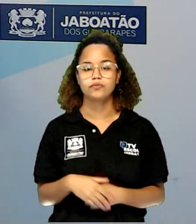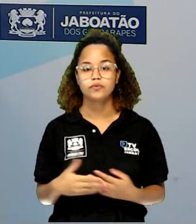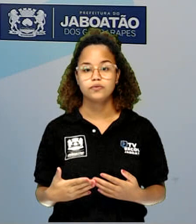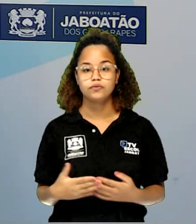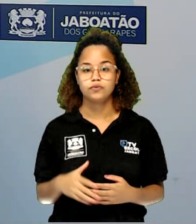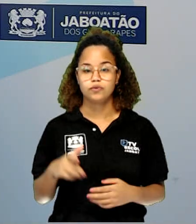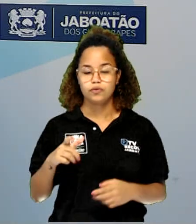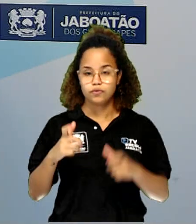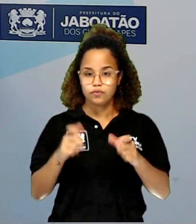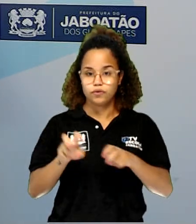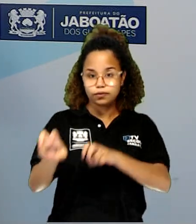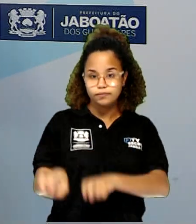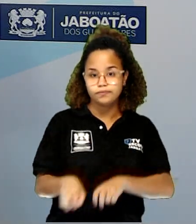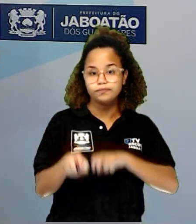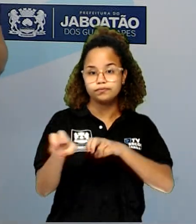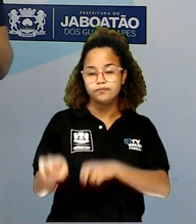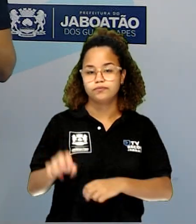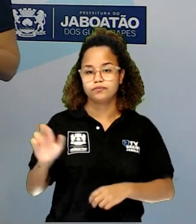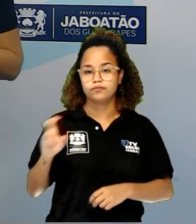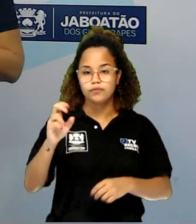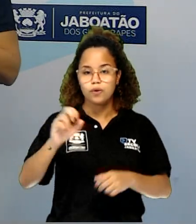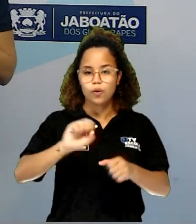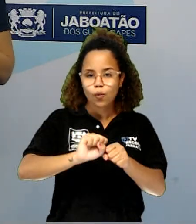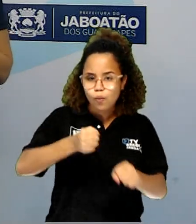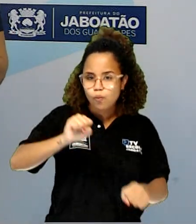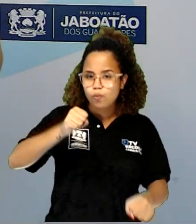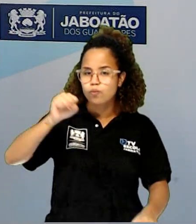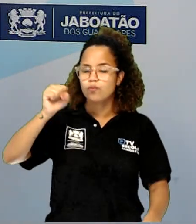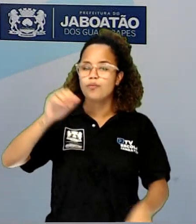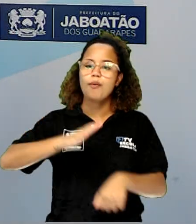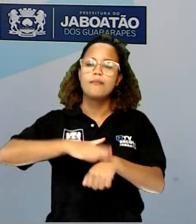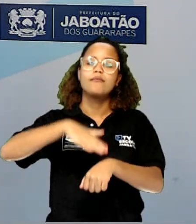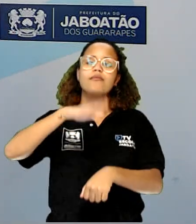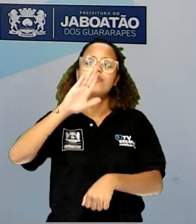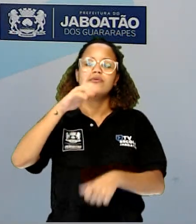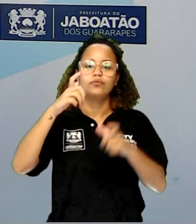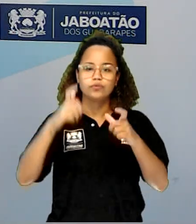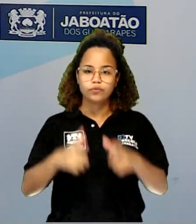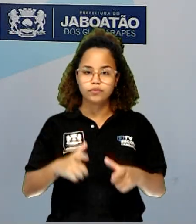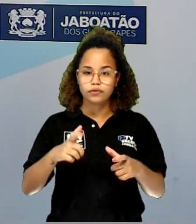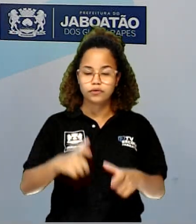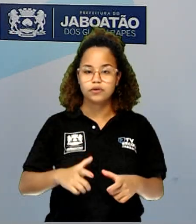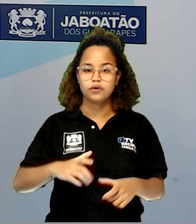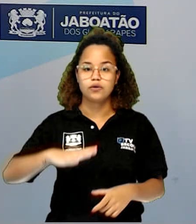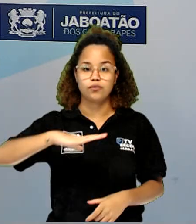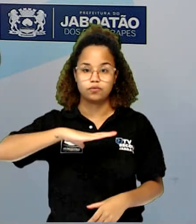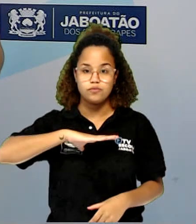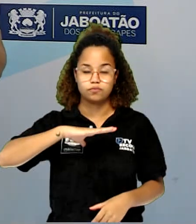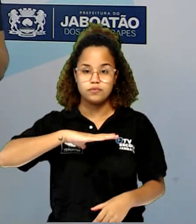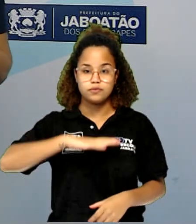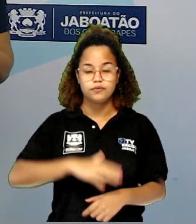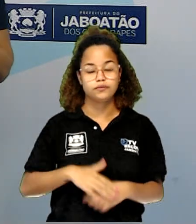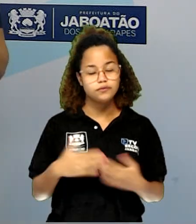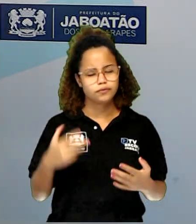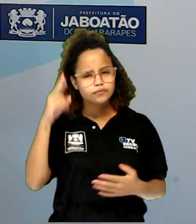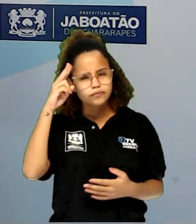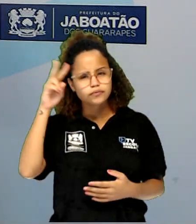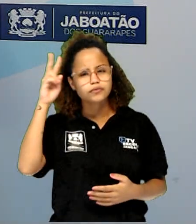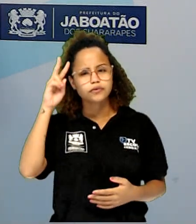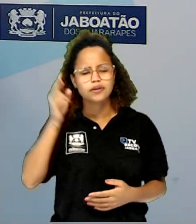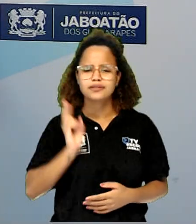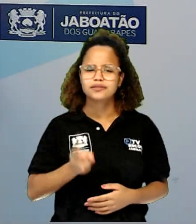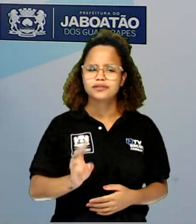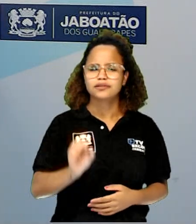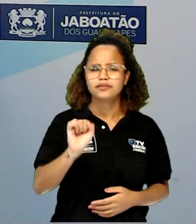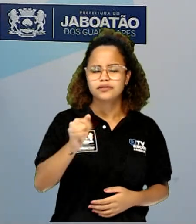rural aqui de Jaboatão é bem maior do que a área urbana. Então, vamos relembrar. Sempre que a gente